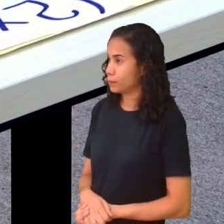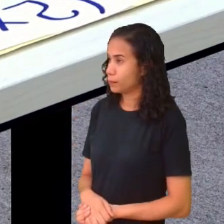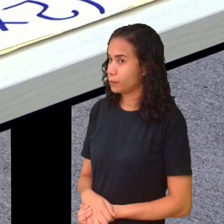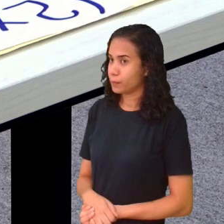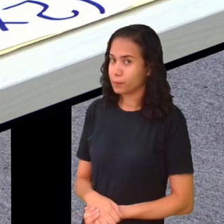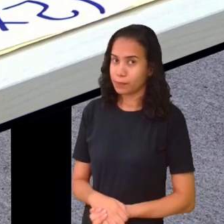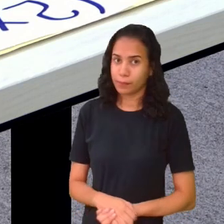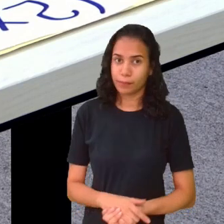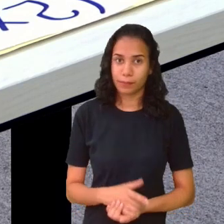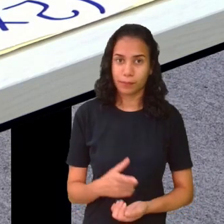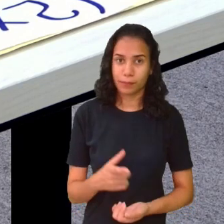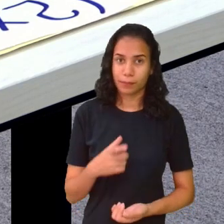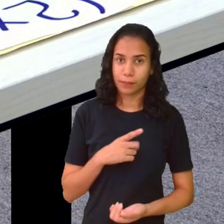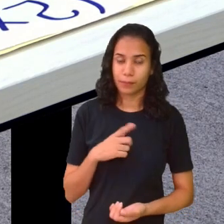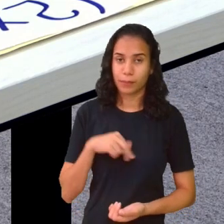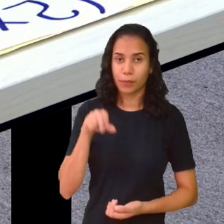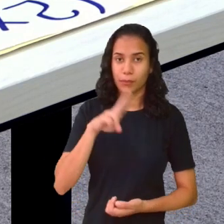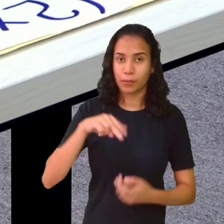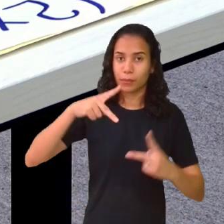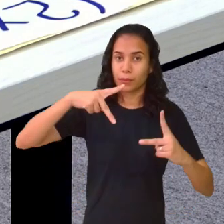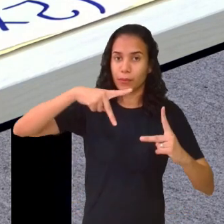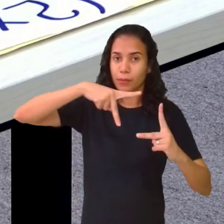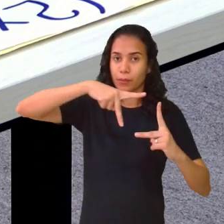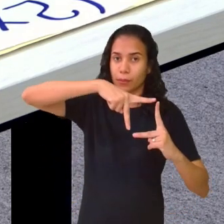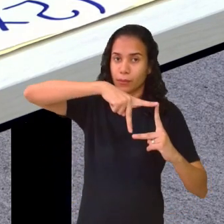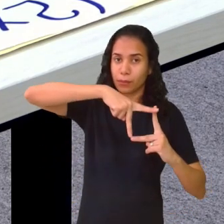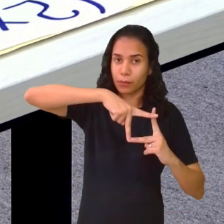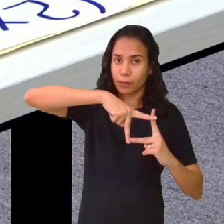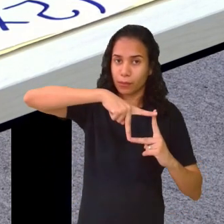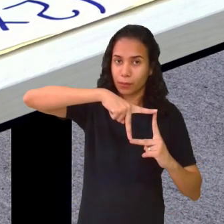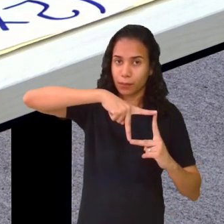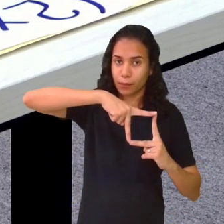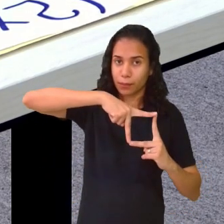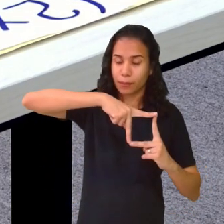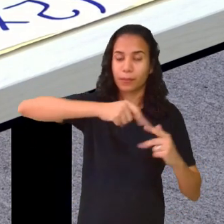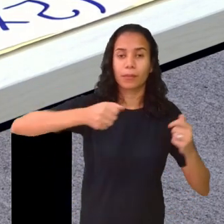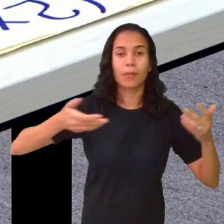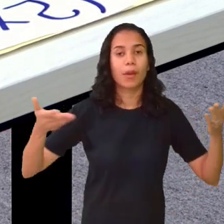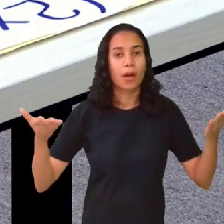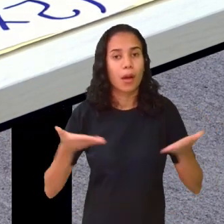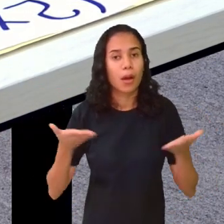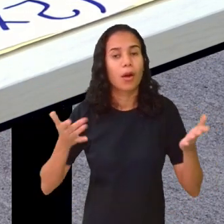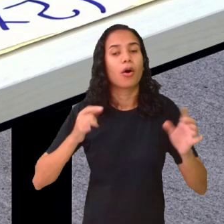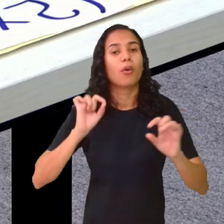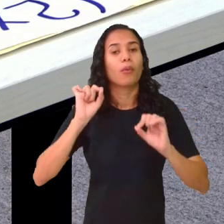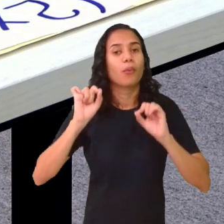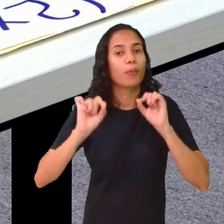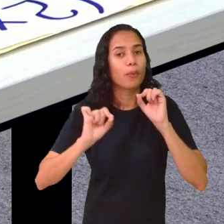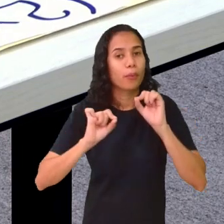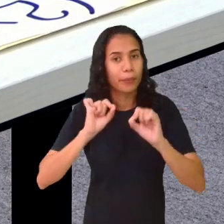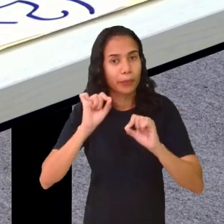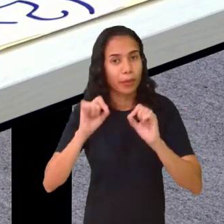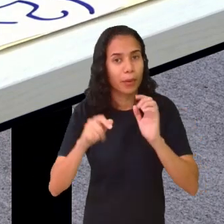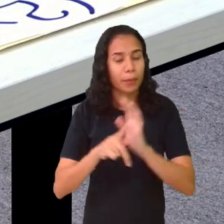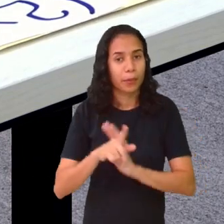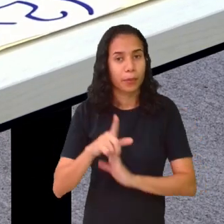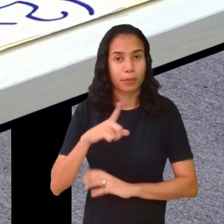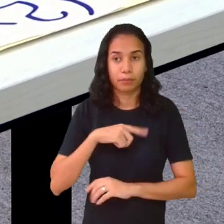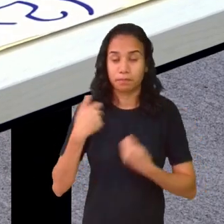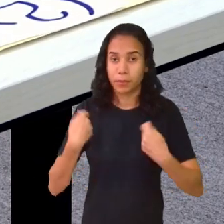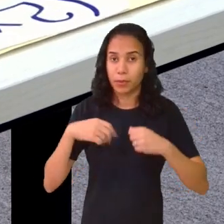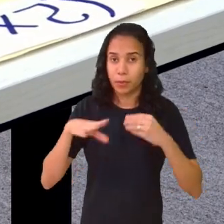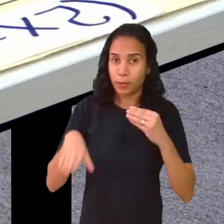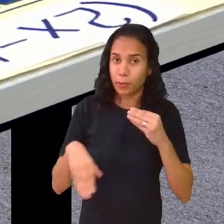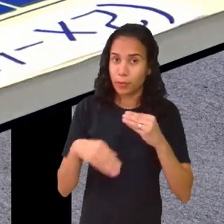Eu tô preenchendo um quadrado. E agora? E agora esses daqui tem que vir